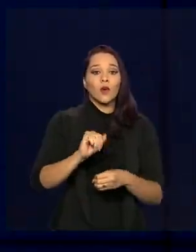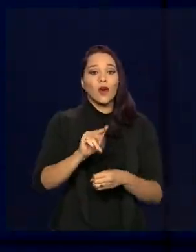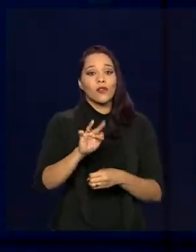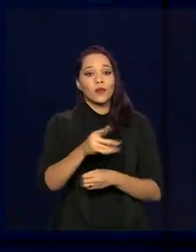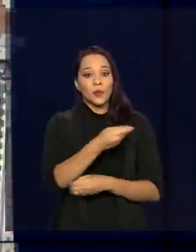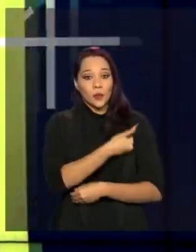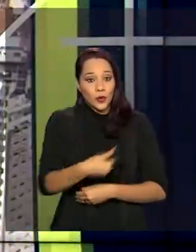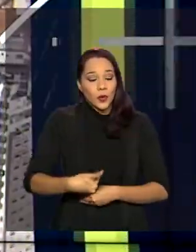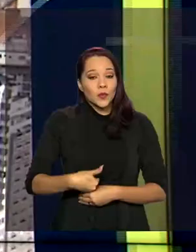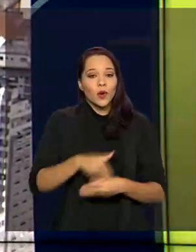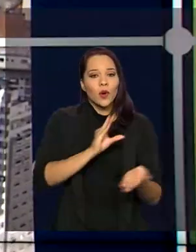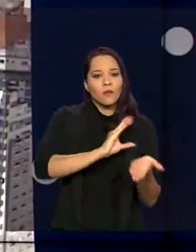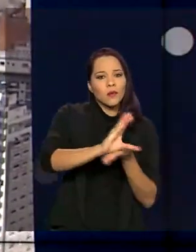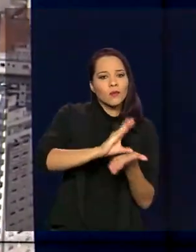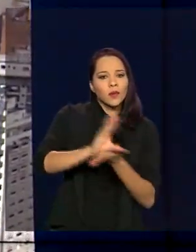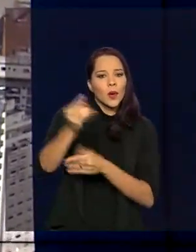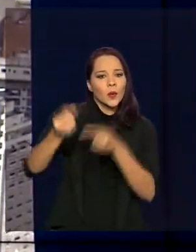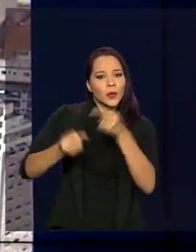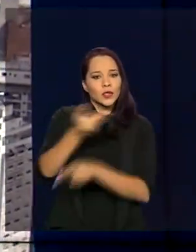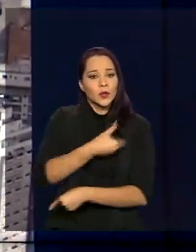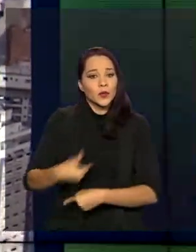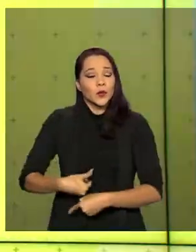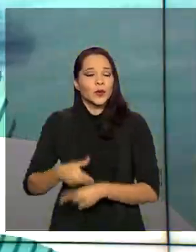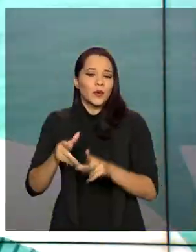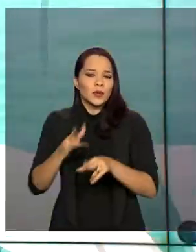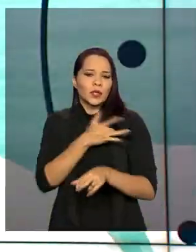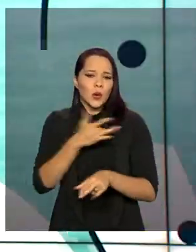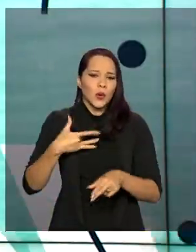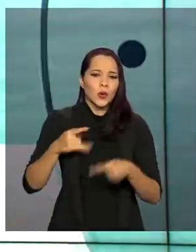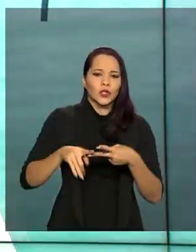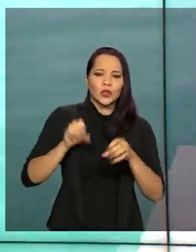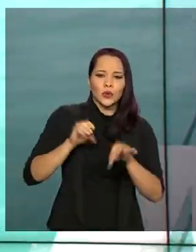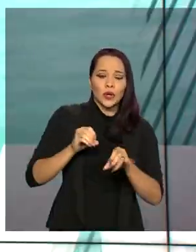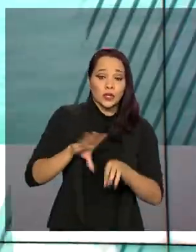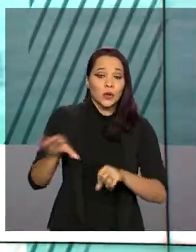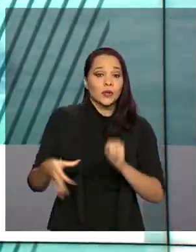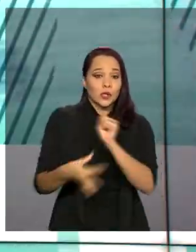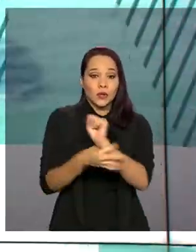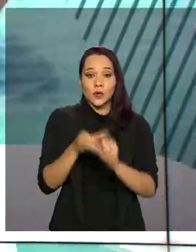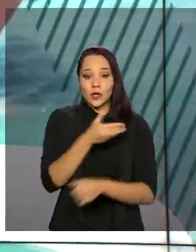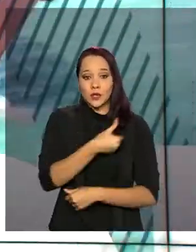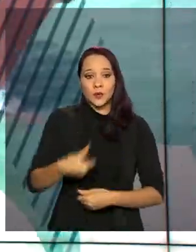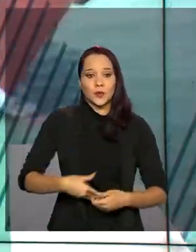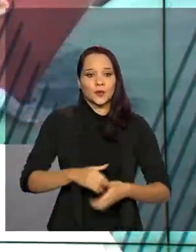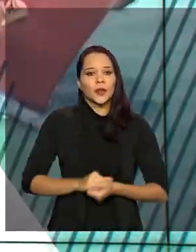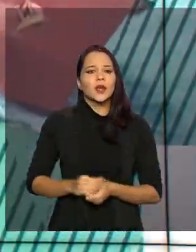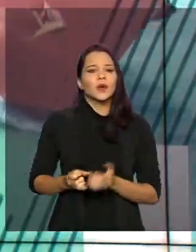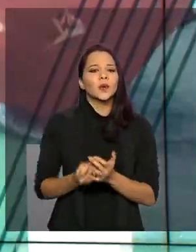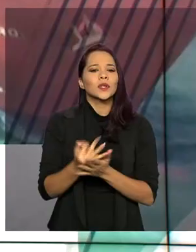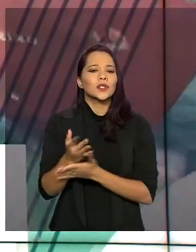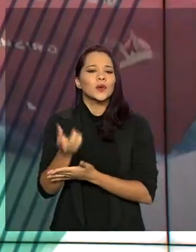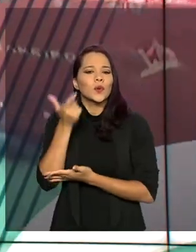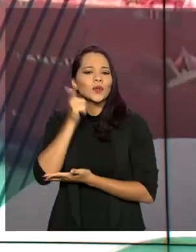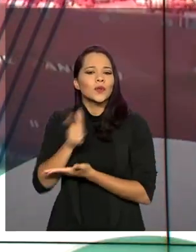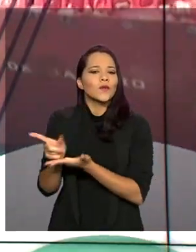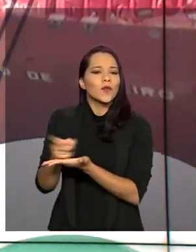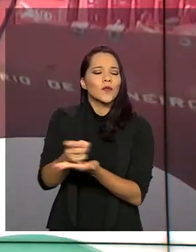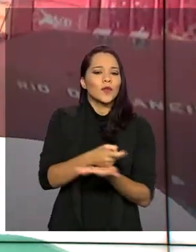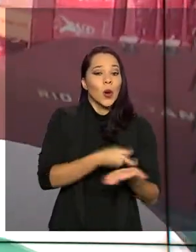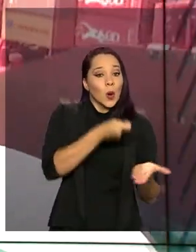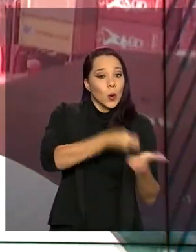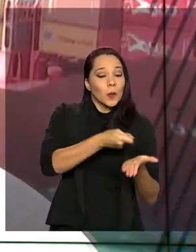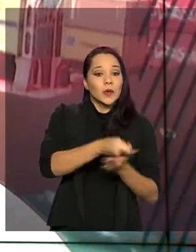e serão aplicados em políticas públicas como saúde, educação e segurança pública. A quantia foi recuperada por meio de